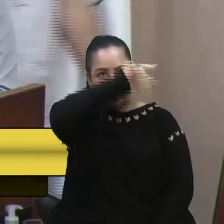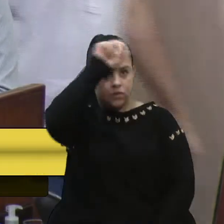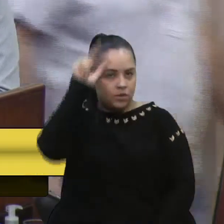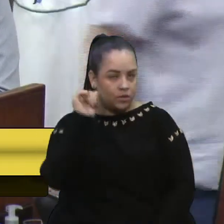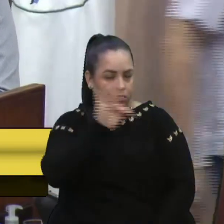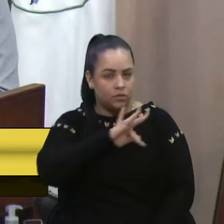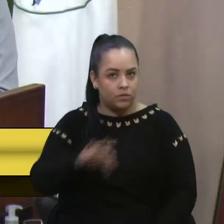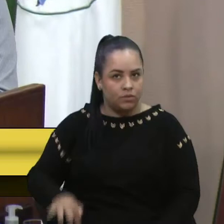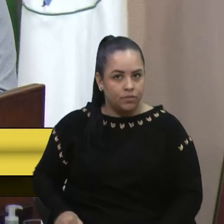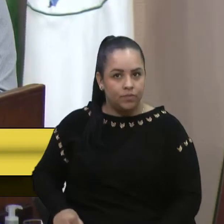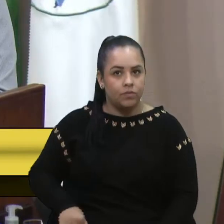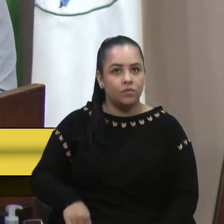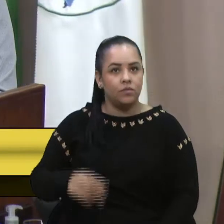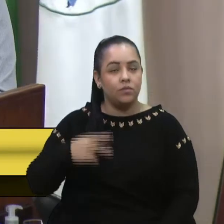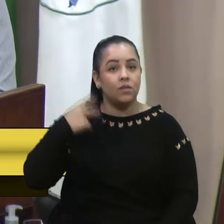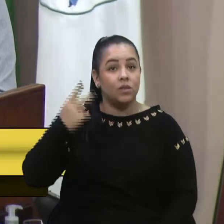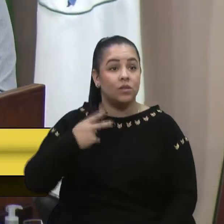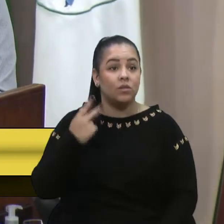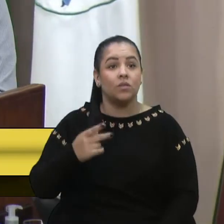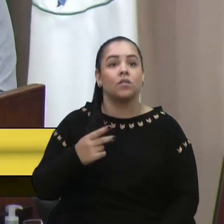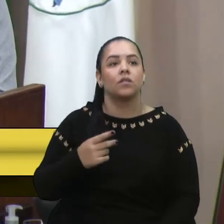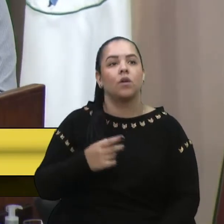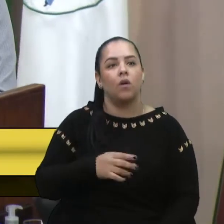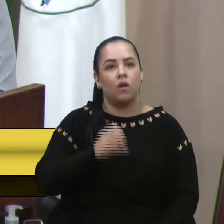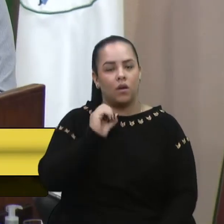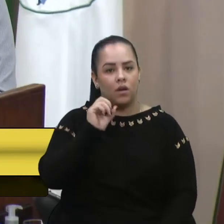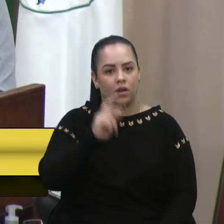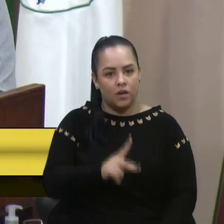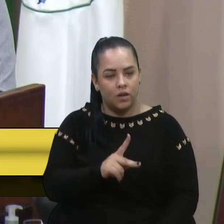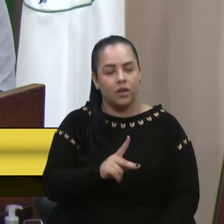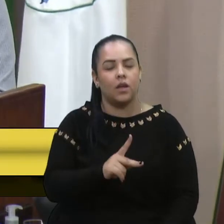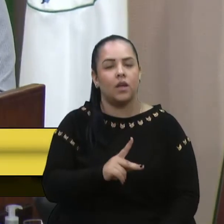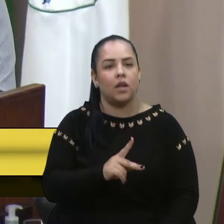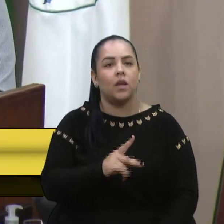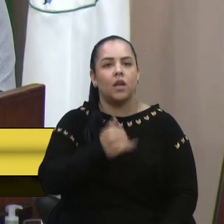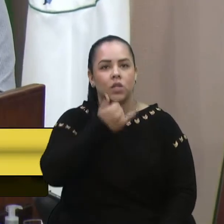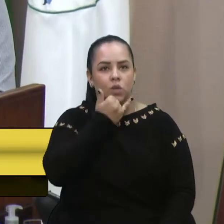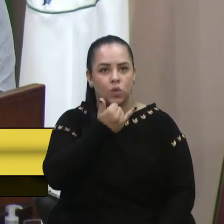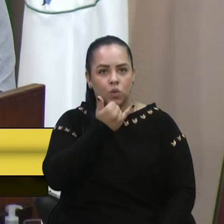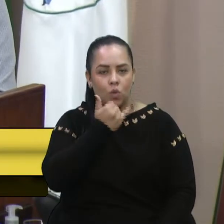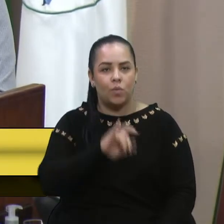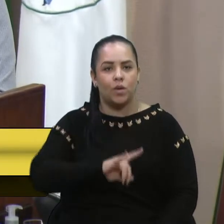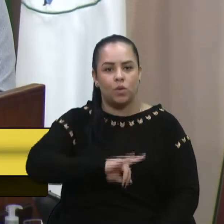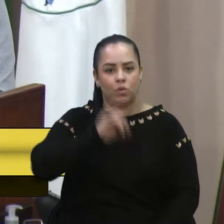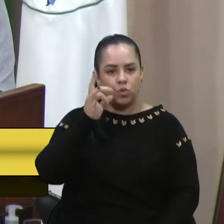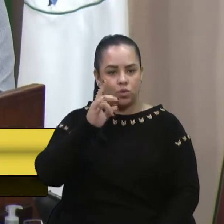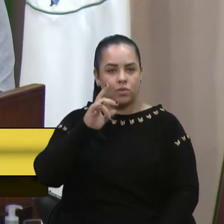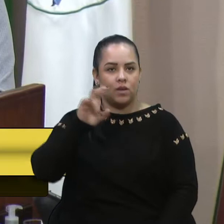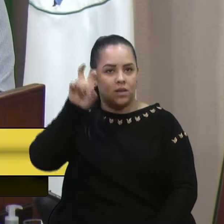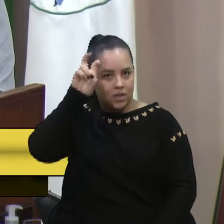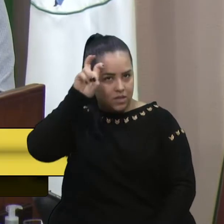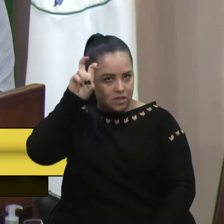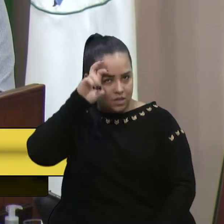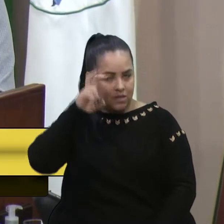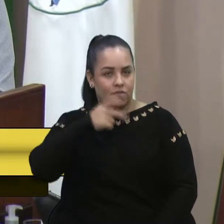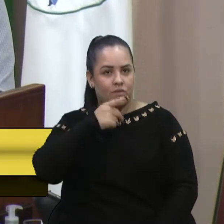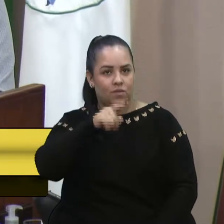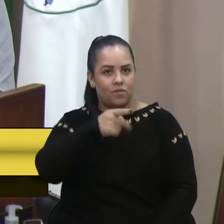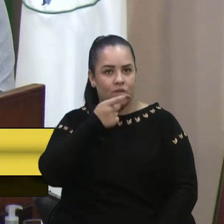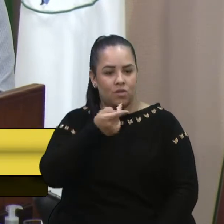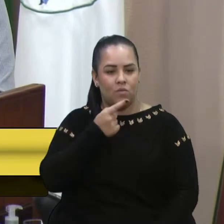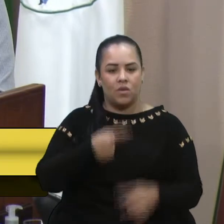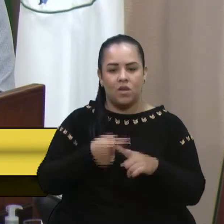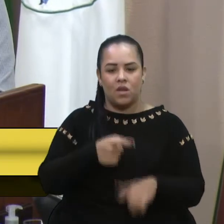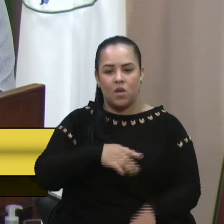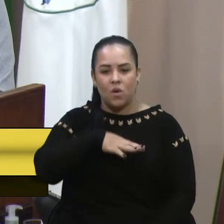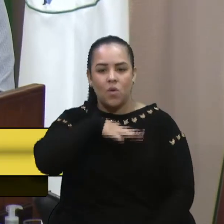Senhor vereador, recebemos seu pedido de excusa em virtude de sua manifestação na sessão ordinária da última quinta, a qual teve repercussão de forma negativa na